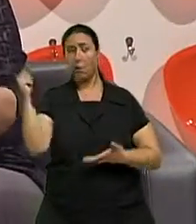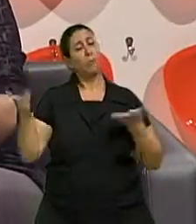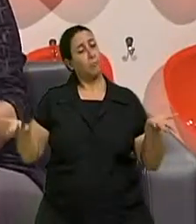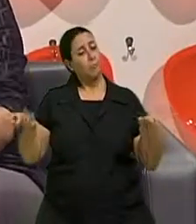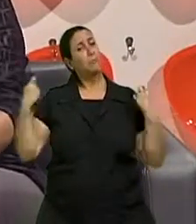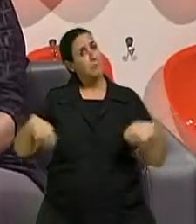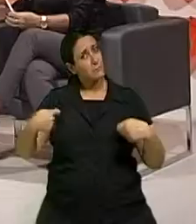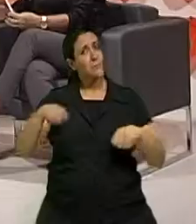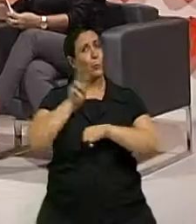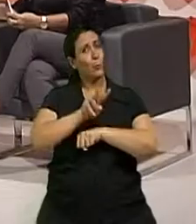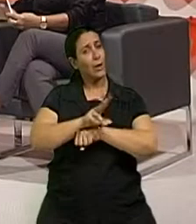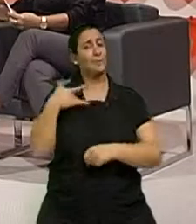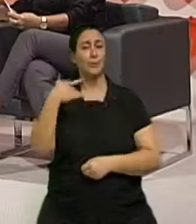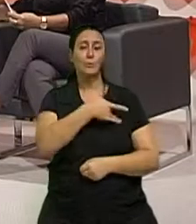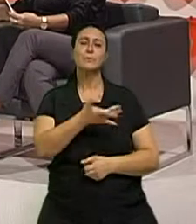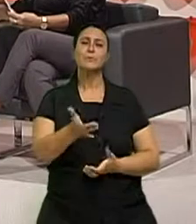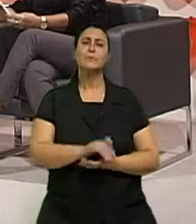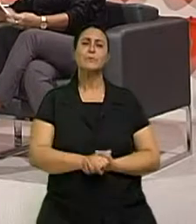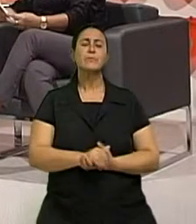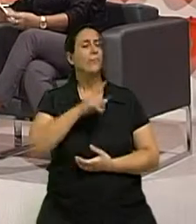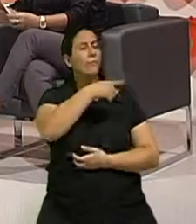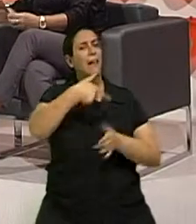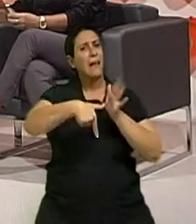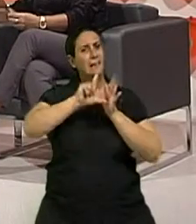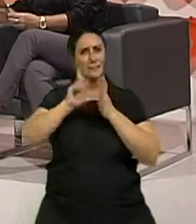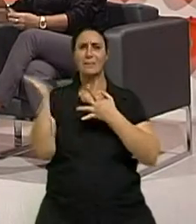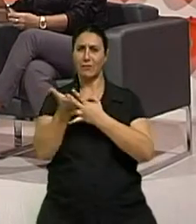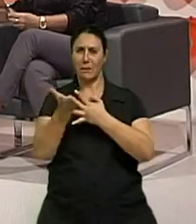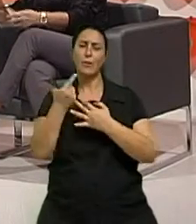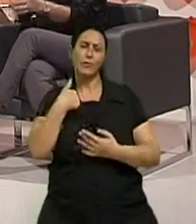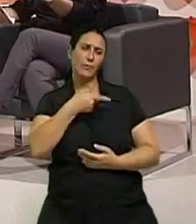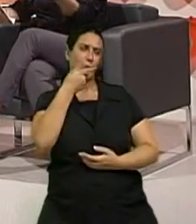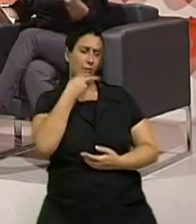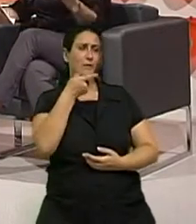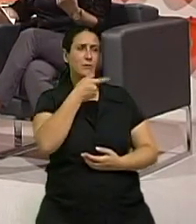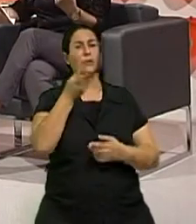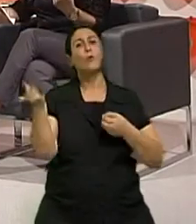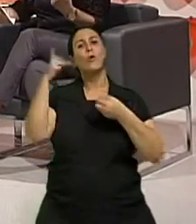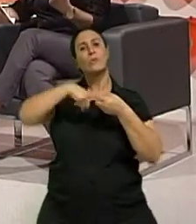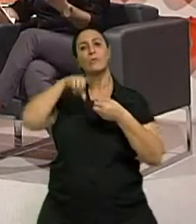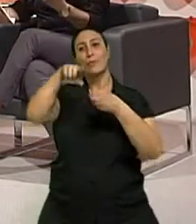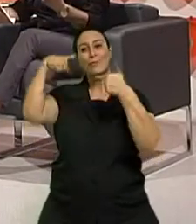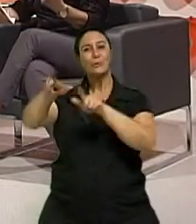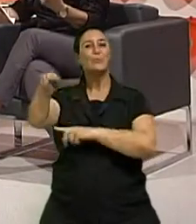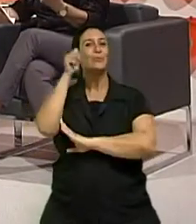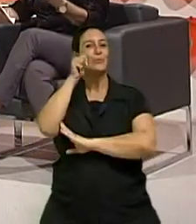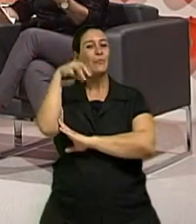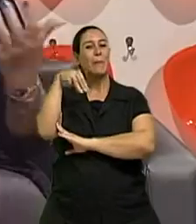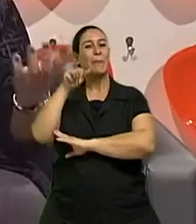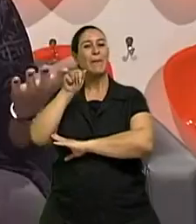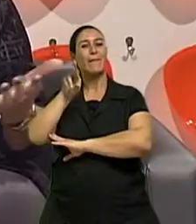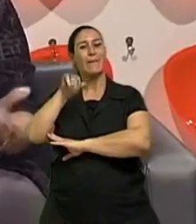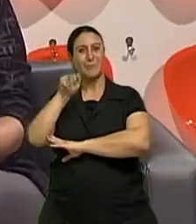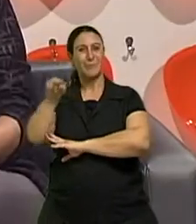Senão a não passa. Doutora, antes do intervalo, eu falava sobre a questão, né, voltando ao nosso vídeo inicial do programa,